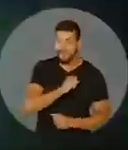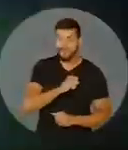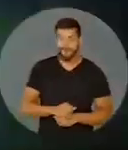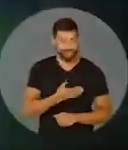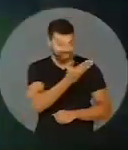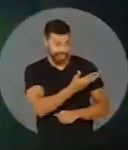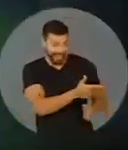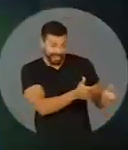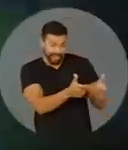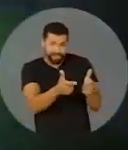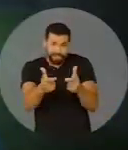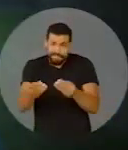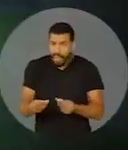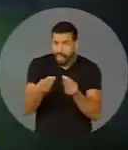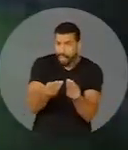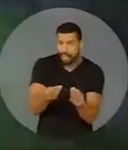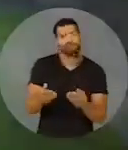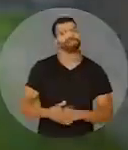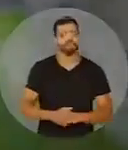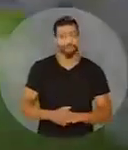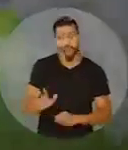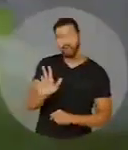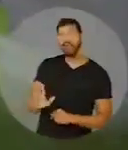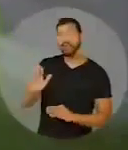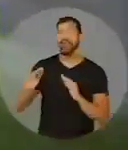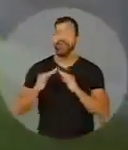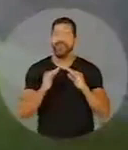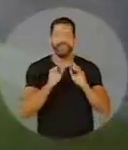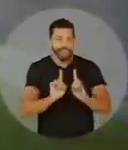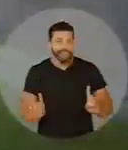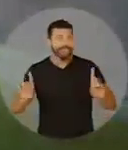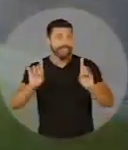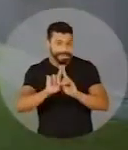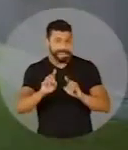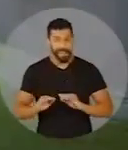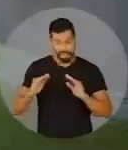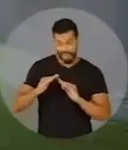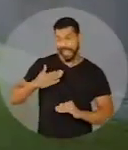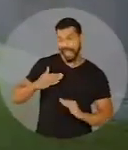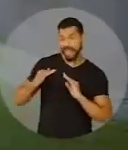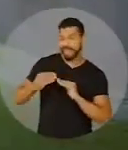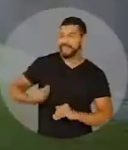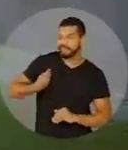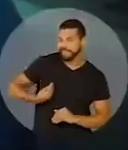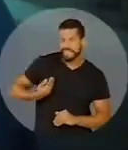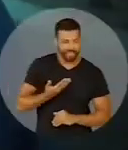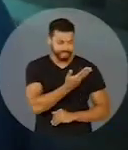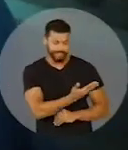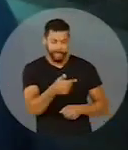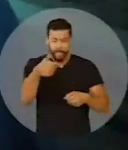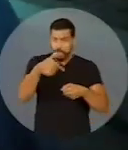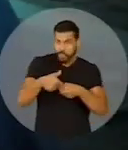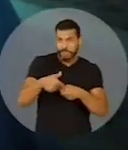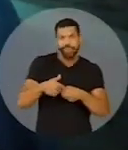Esse daqui quer dar armas para a população. Já o Lula quer dar moradia digna, retomando minha casa, minha vida. Com esse